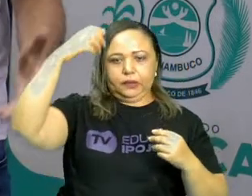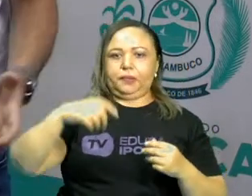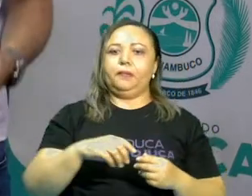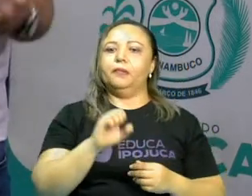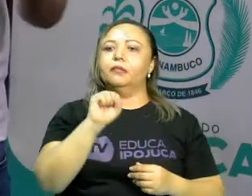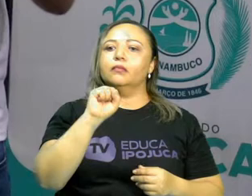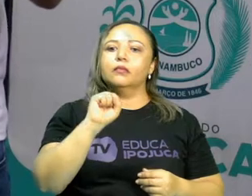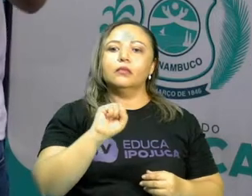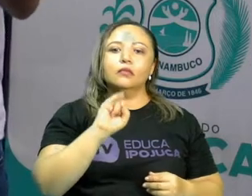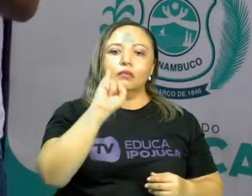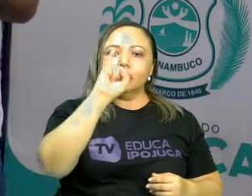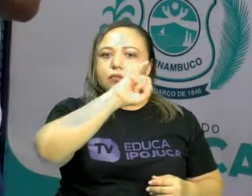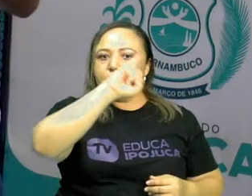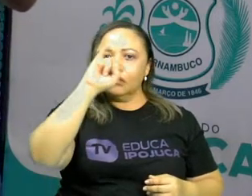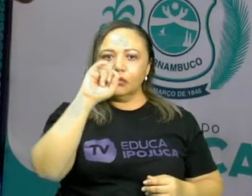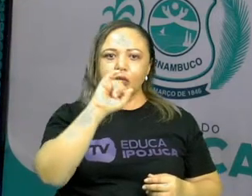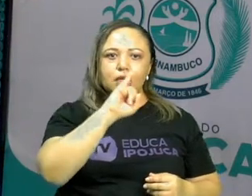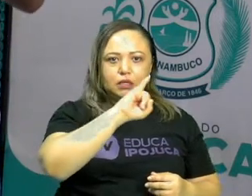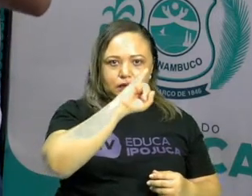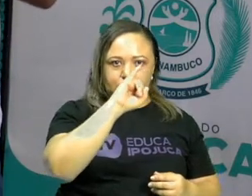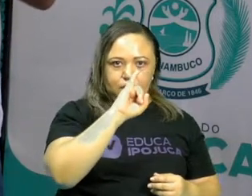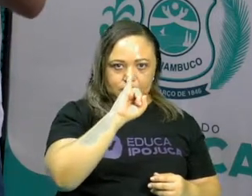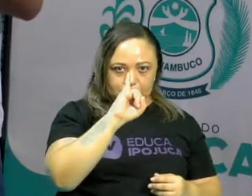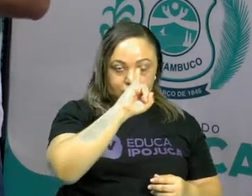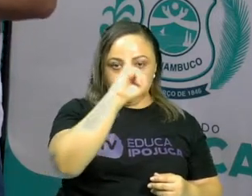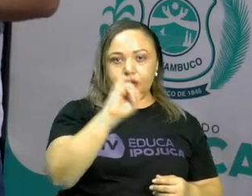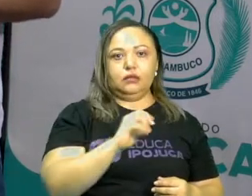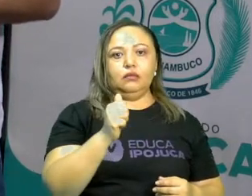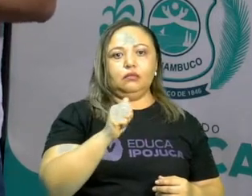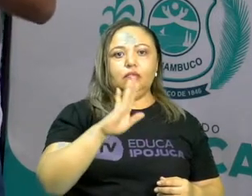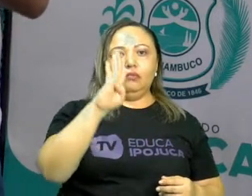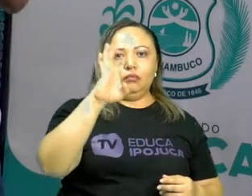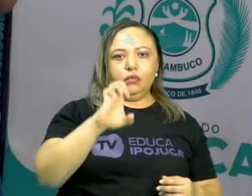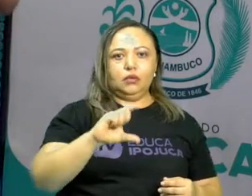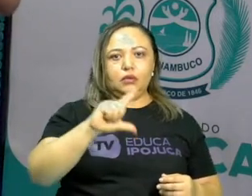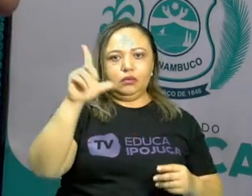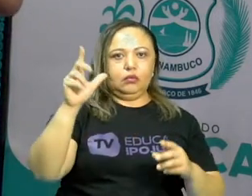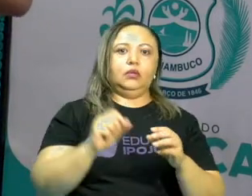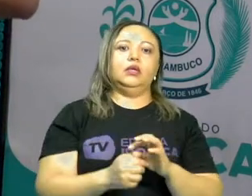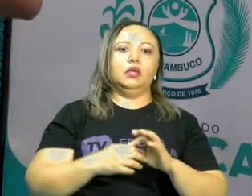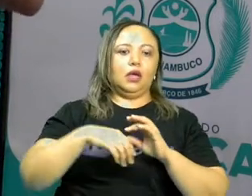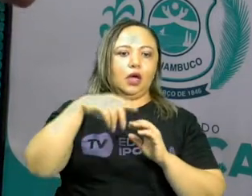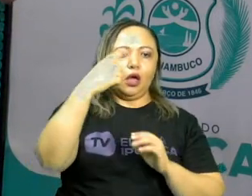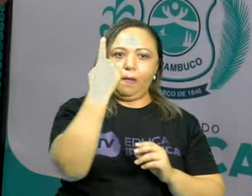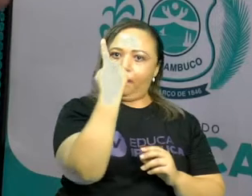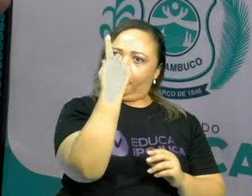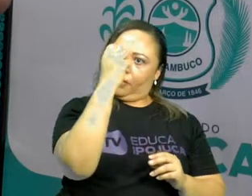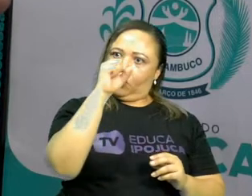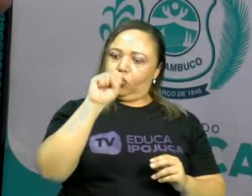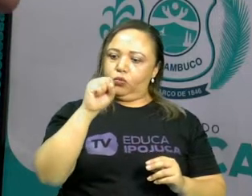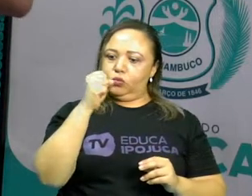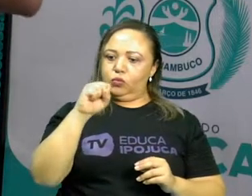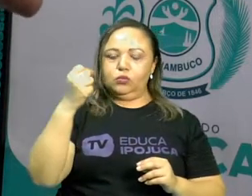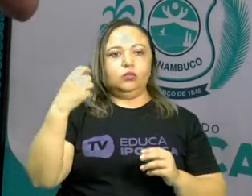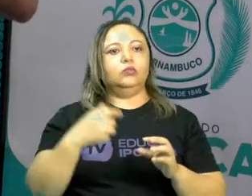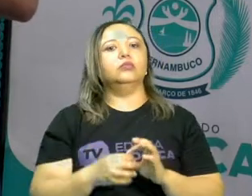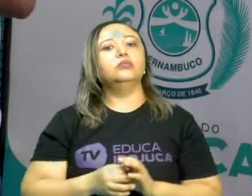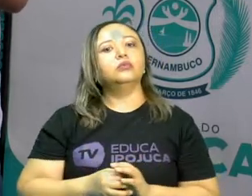escravidão, em 1888, isso vai fazer com que aquelas pessoas que tinham escravos